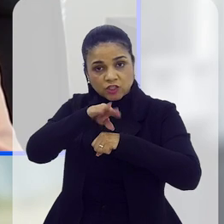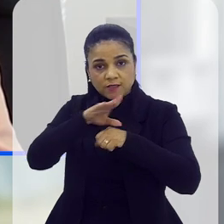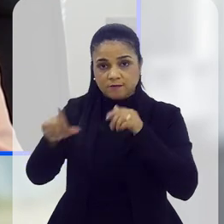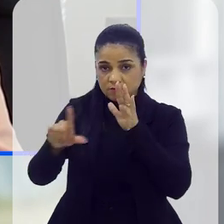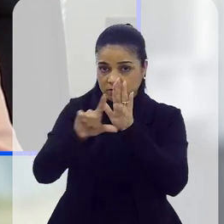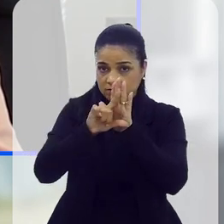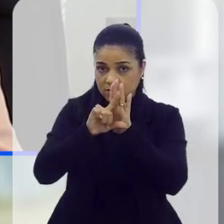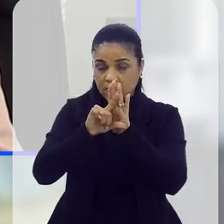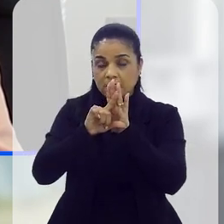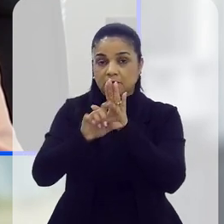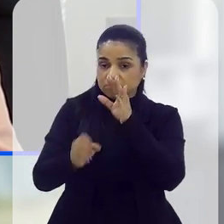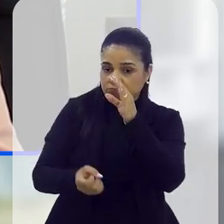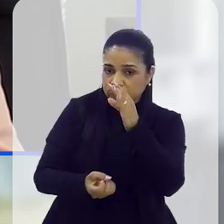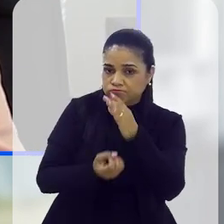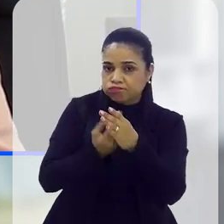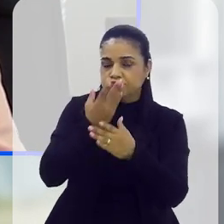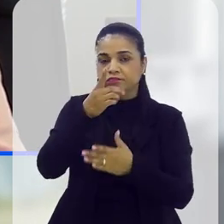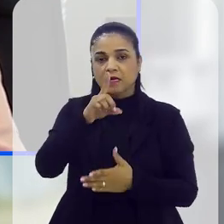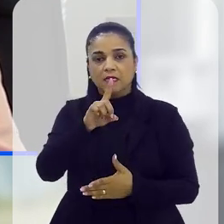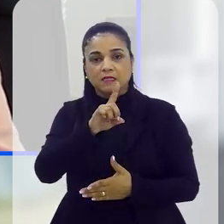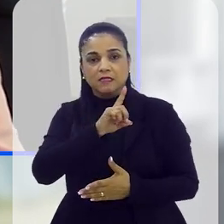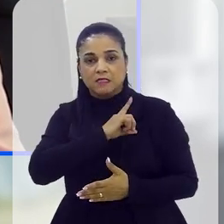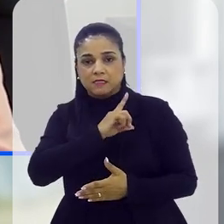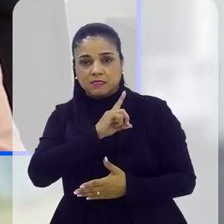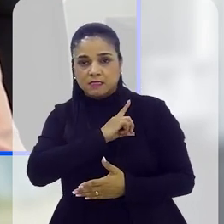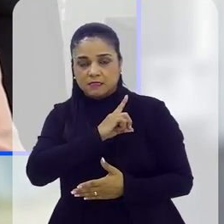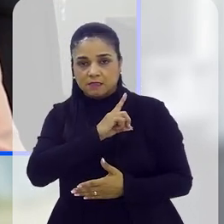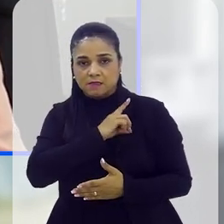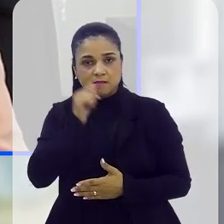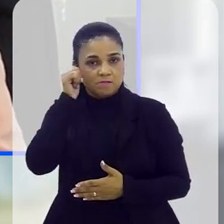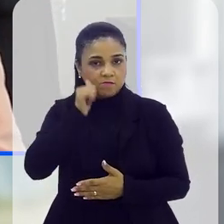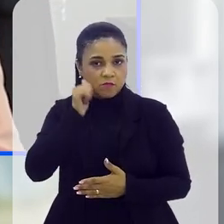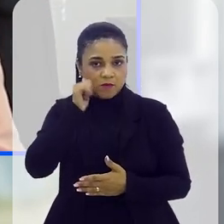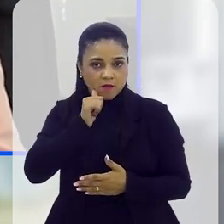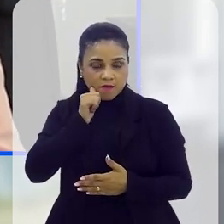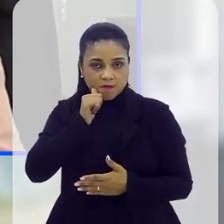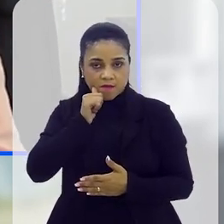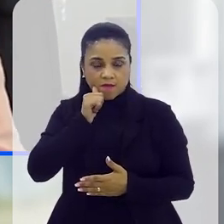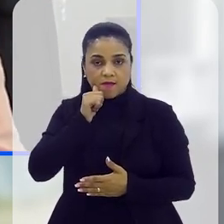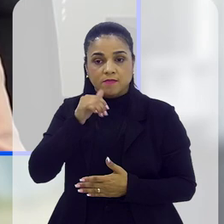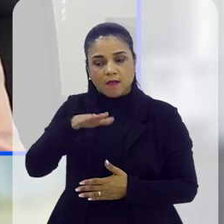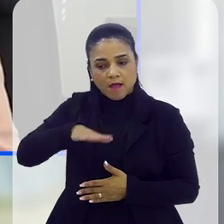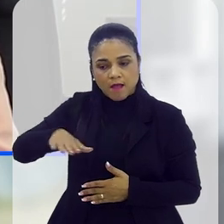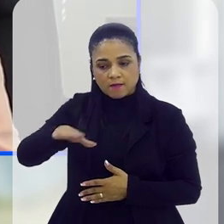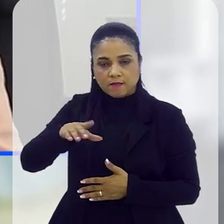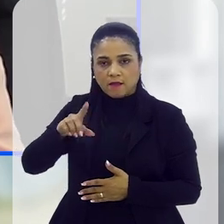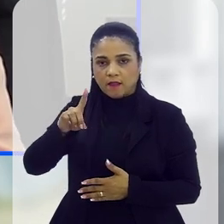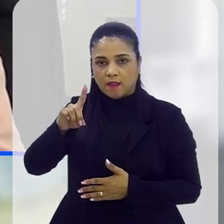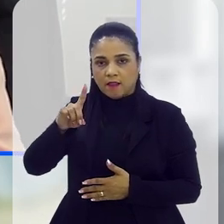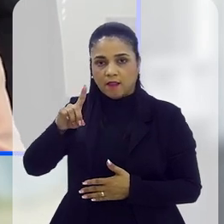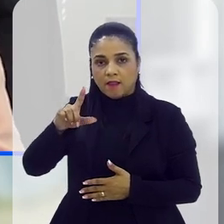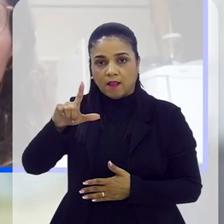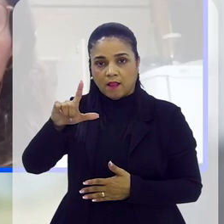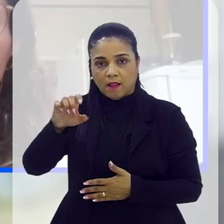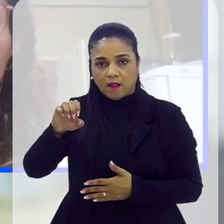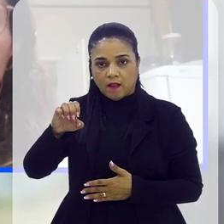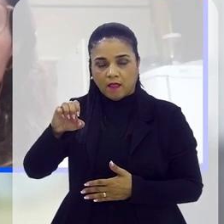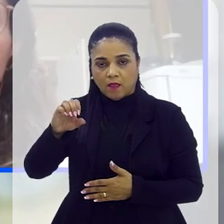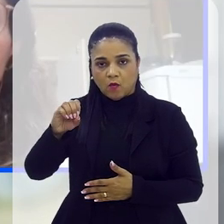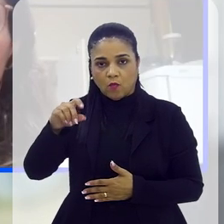legislativa pedindo para que se crie uma delegacia de mulheres também na Leopoldina,